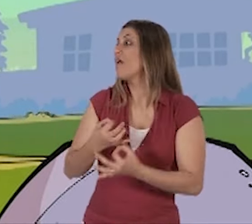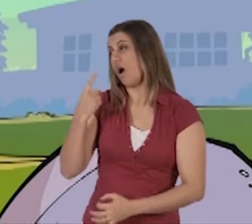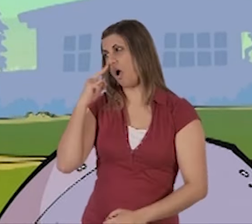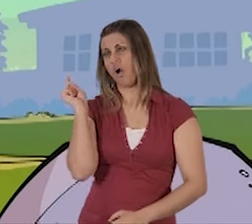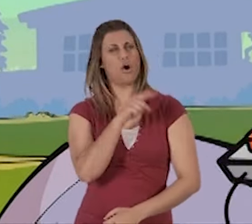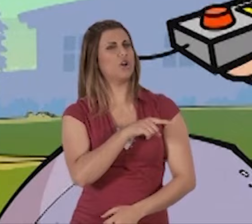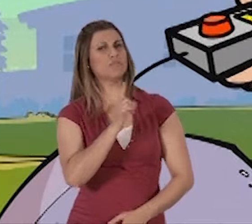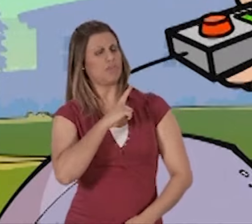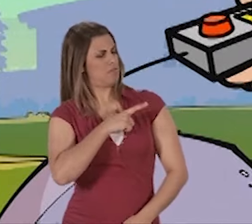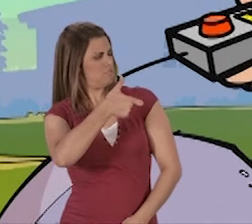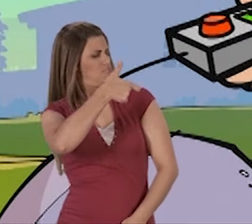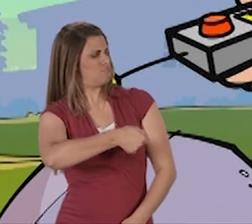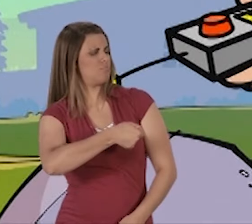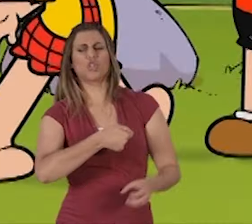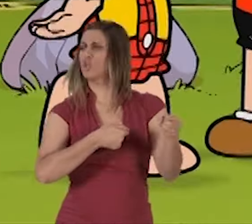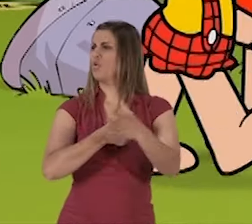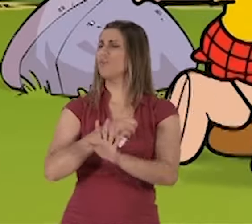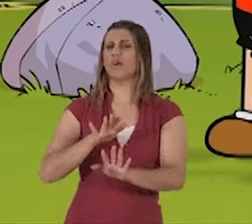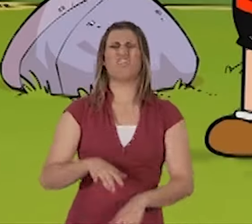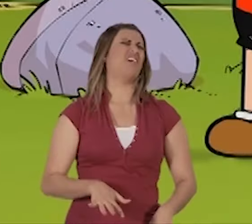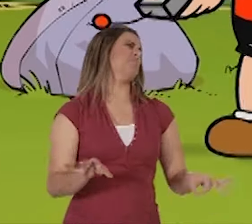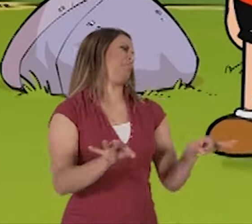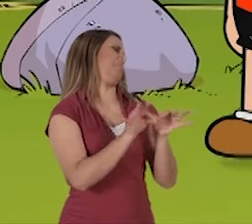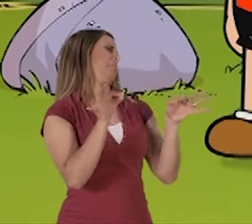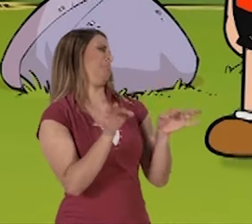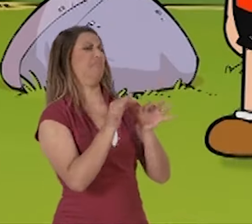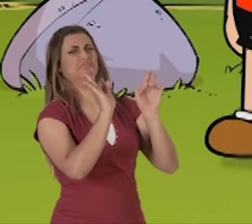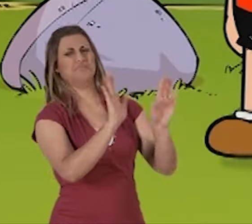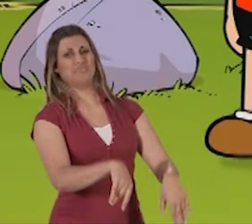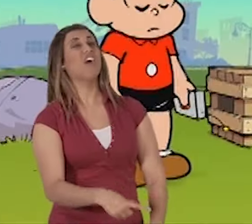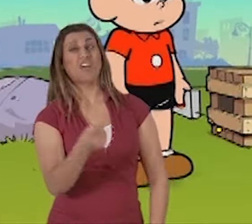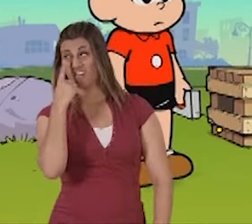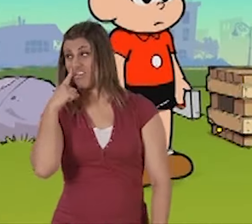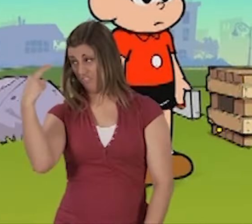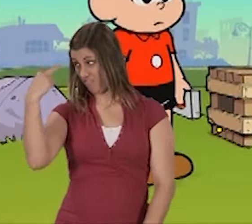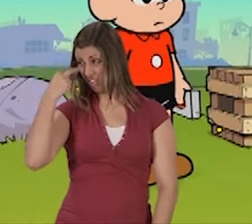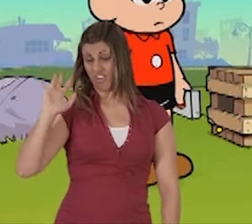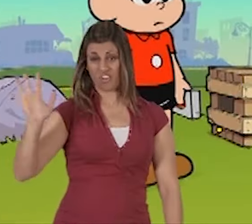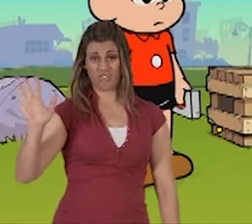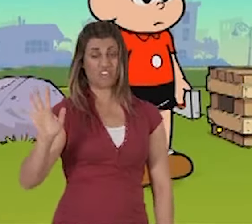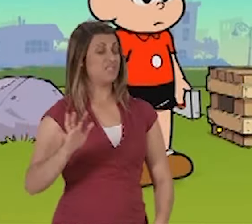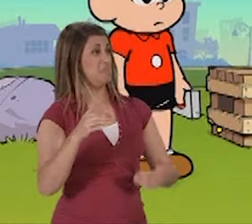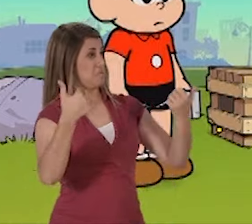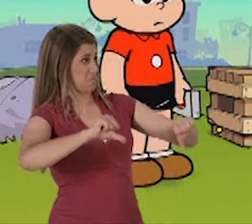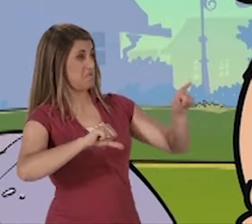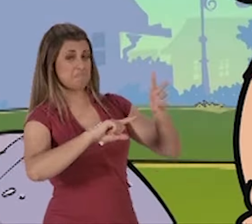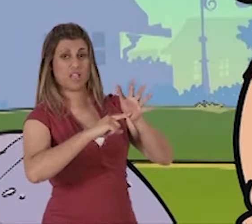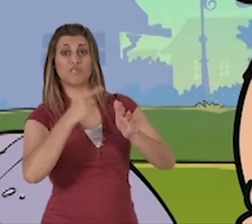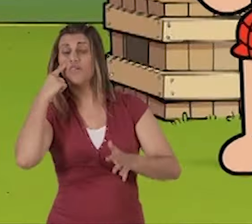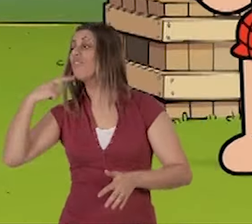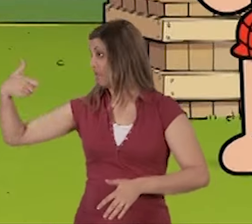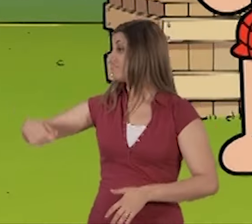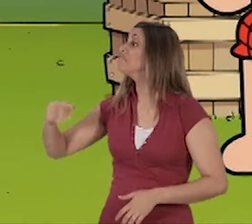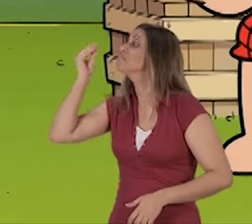inovador conceito de controle remoto e... Blá, blá, blá, blá, blá, sei! Quer ver como esse trambolho aí é um fiasco?